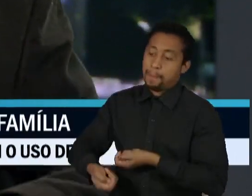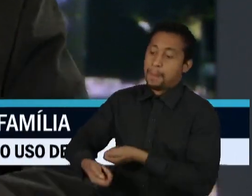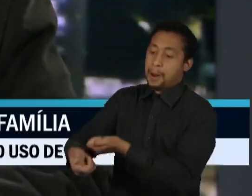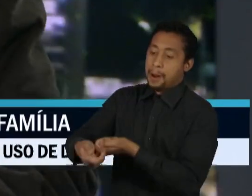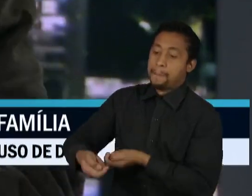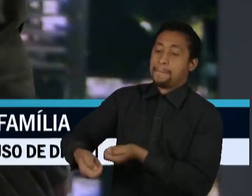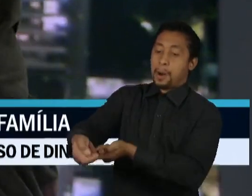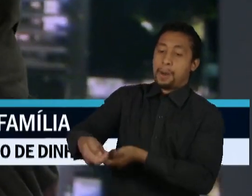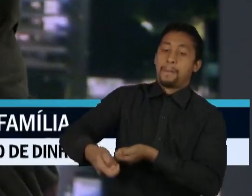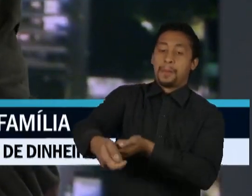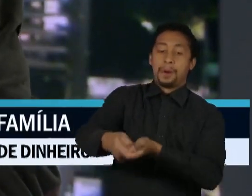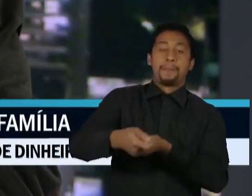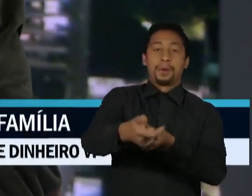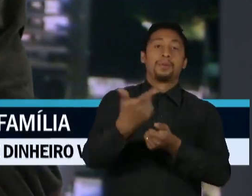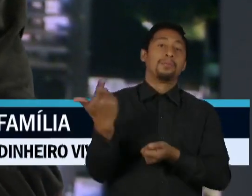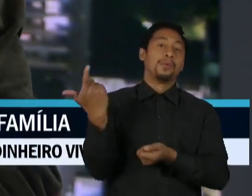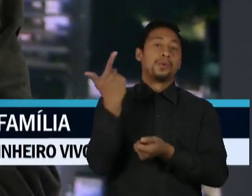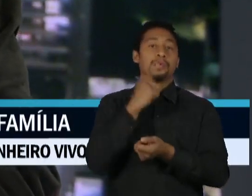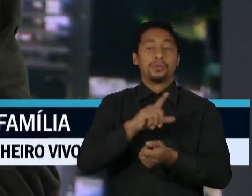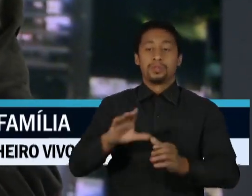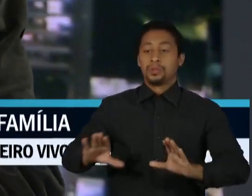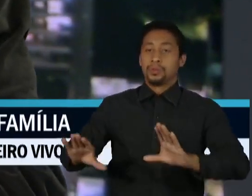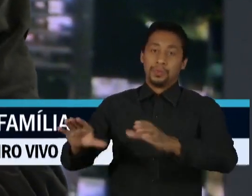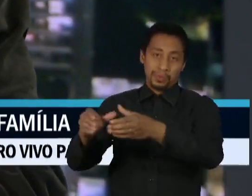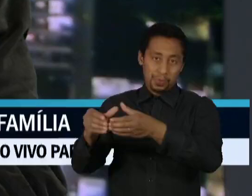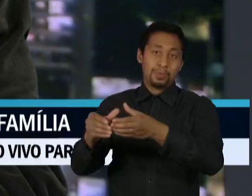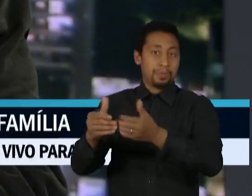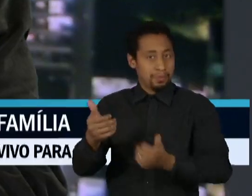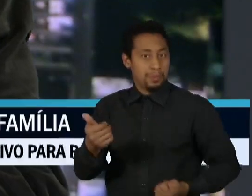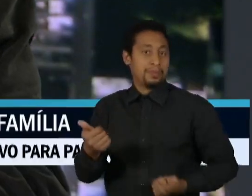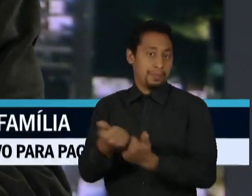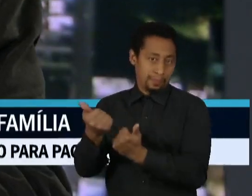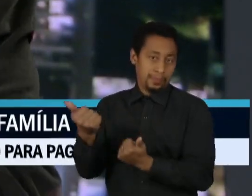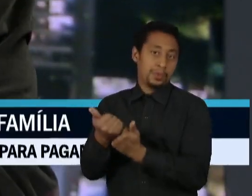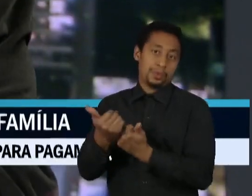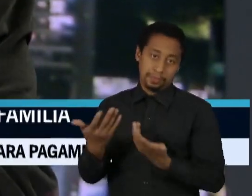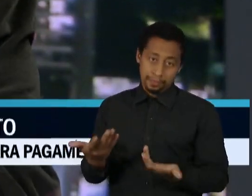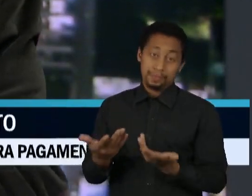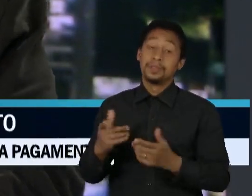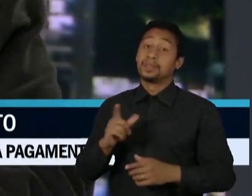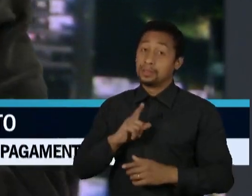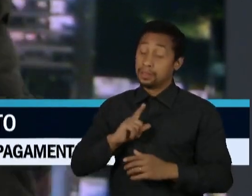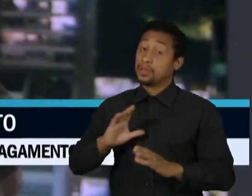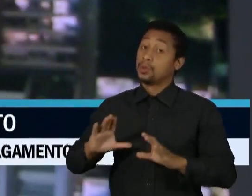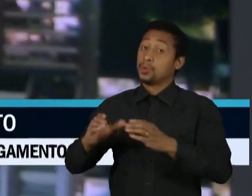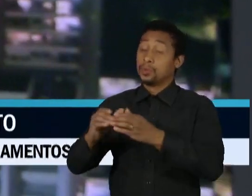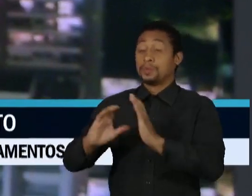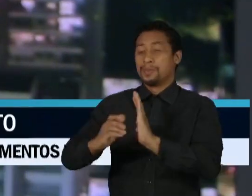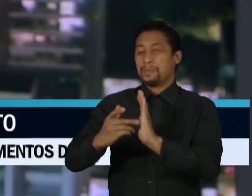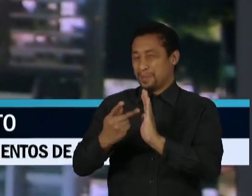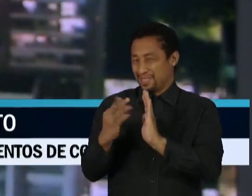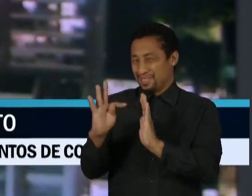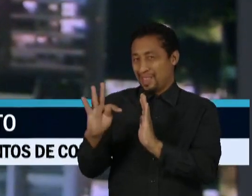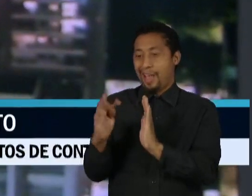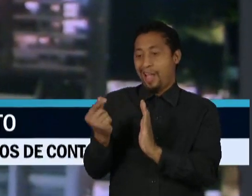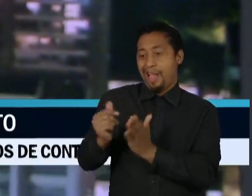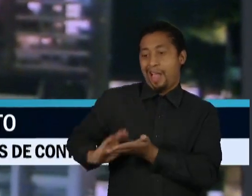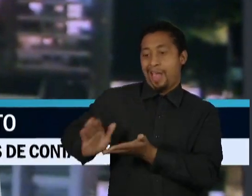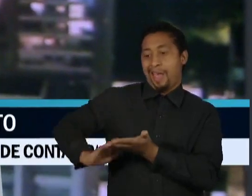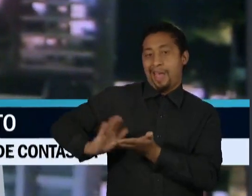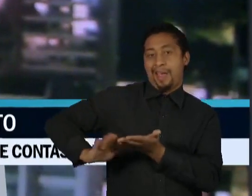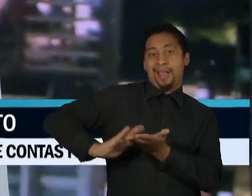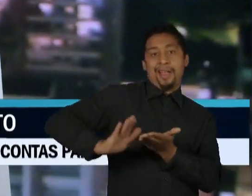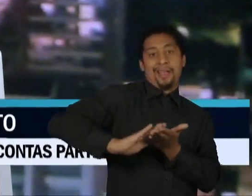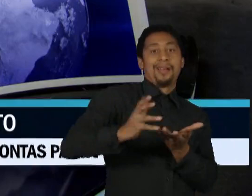certo? Você tem os petistas que são contra isso, alguns chamam de ideológico, você tem os petistas que querem gastar dinheiro, porque gastando dinheiro